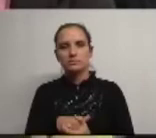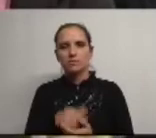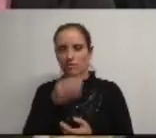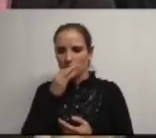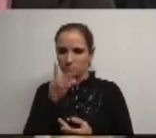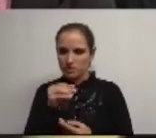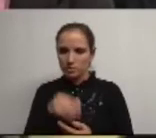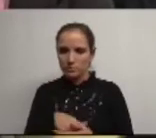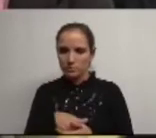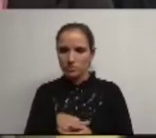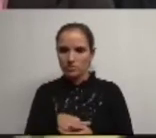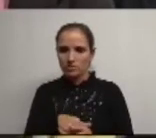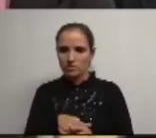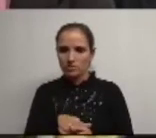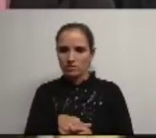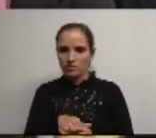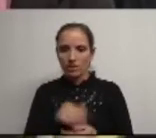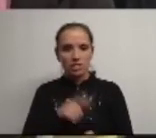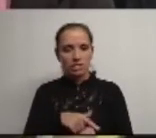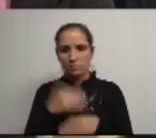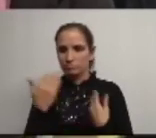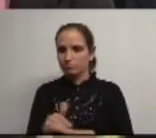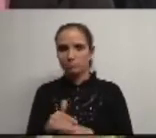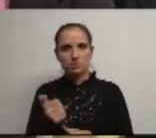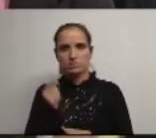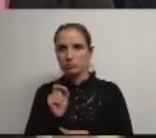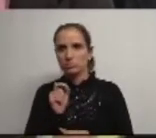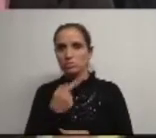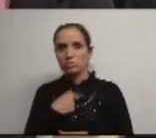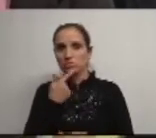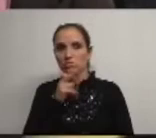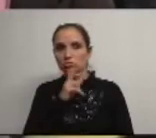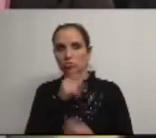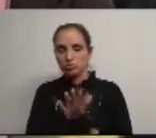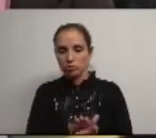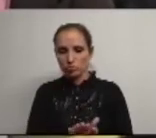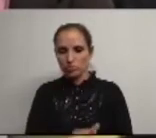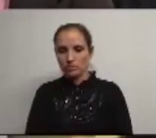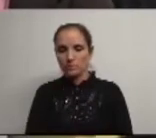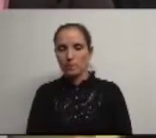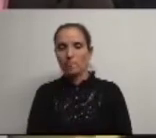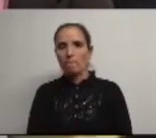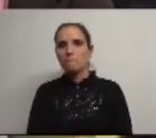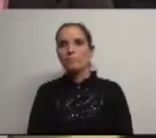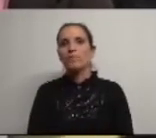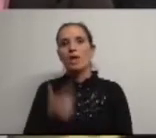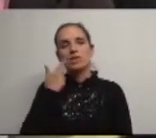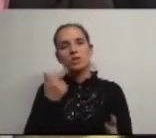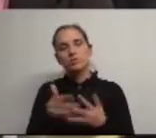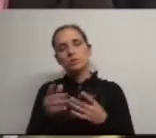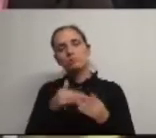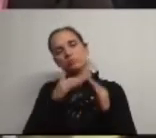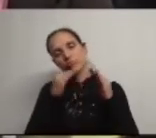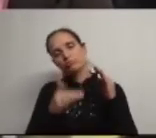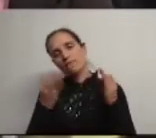latitude não vou respeitar obviamente os 5 minutos porque senão não posso responder todas as questões mas índice de transparência efetivamente nós